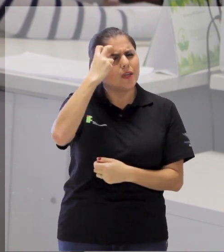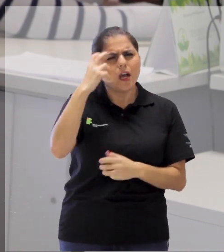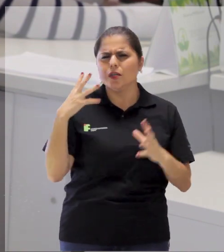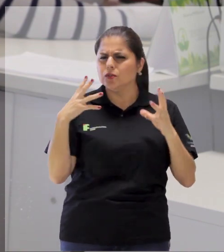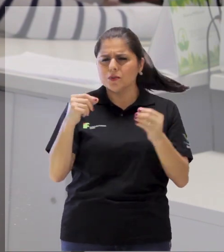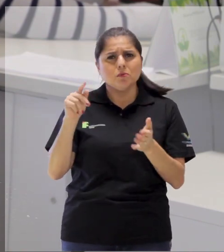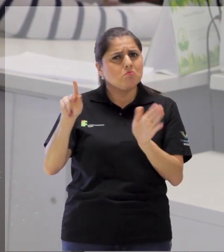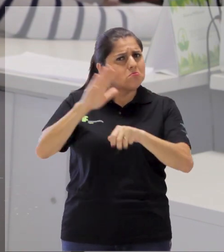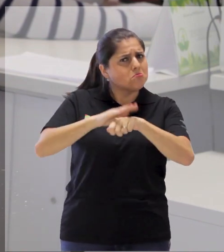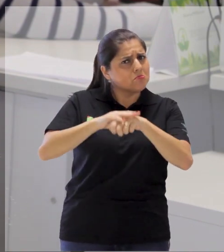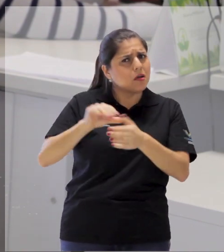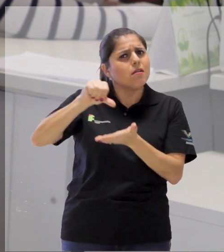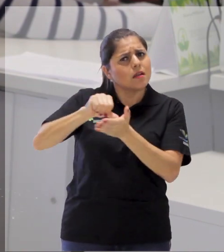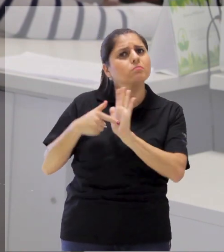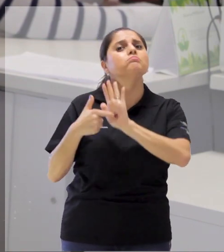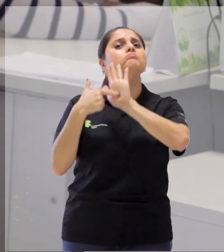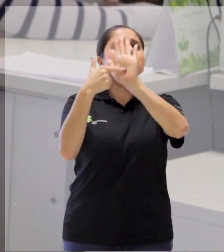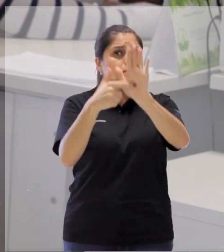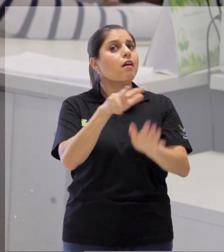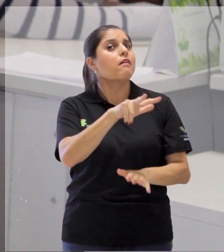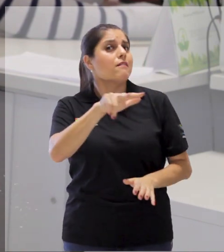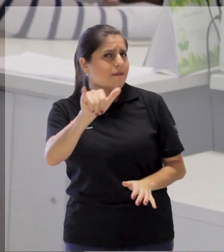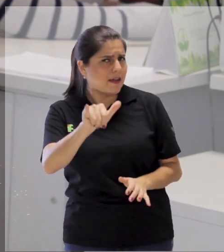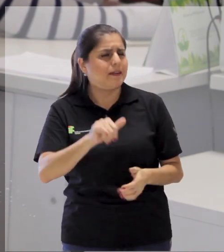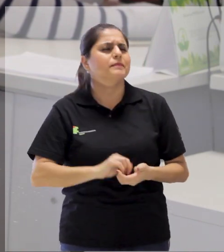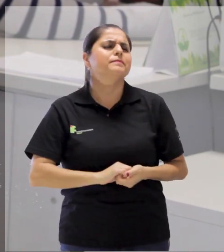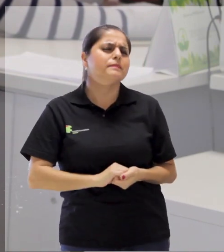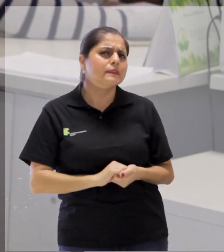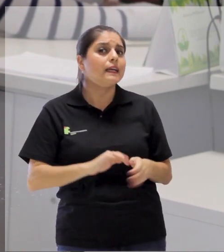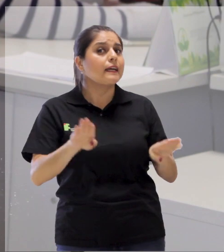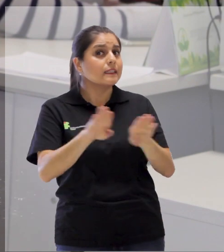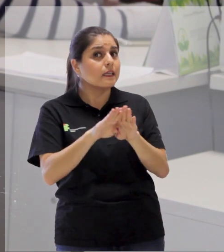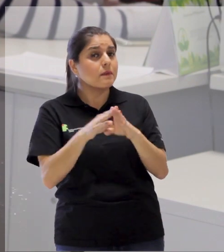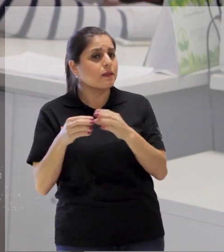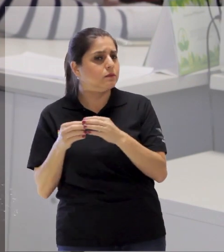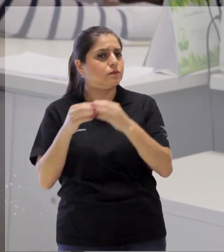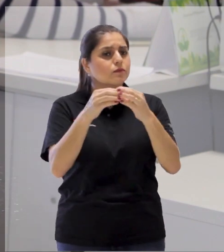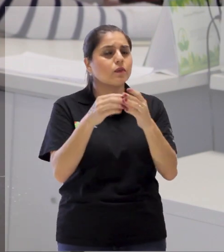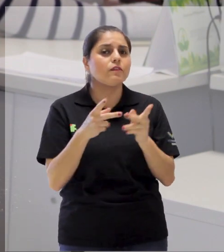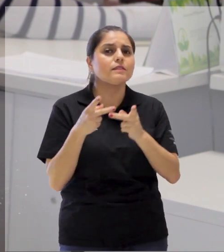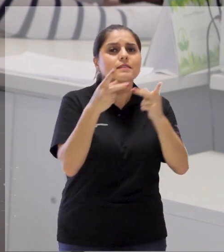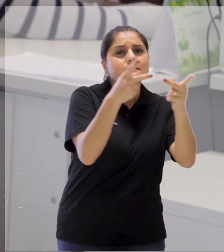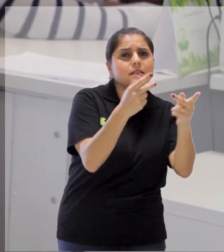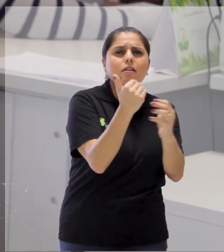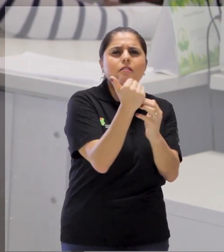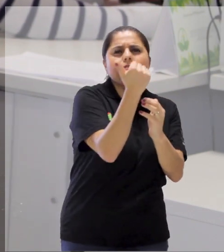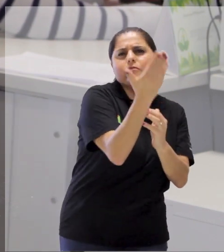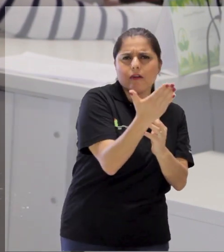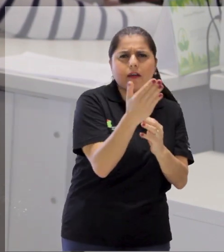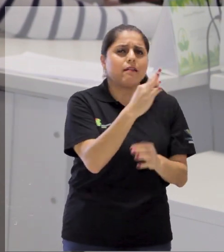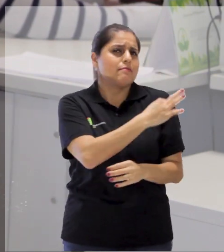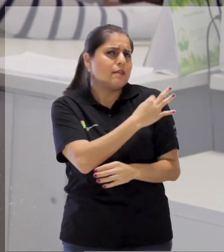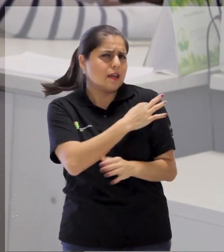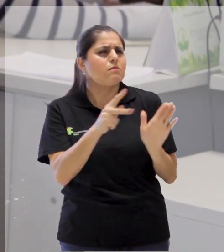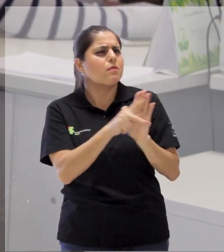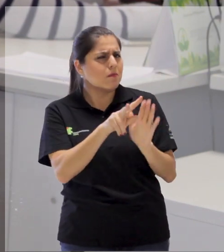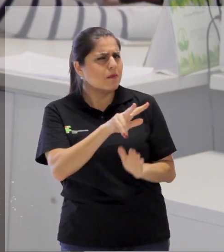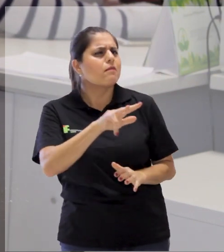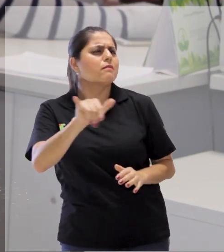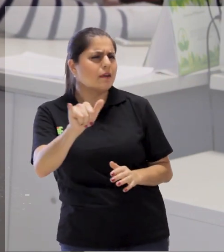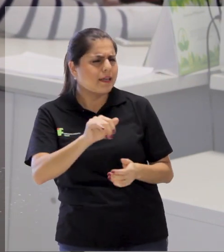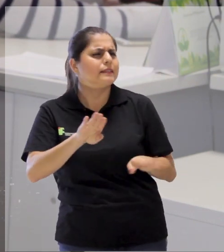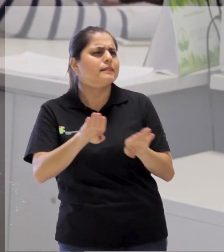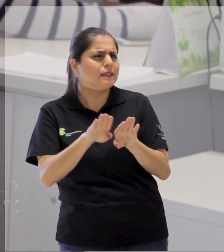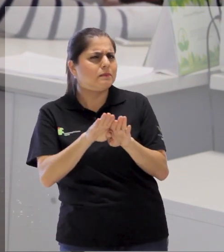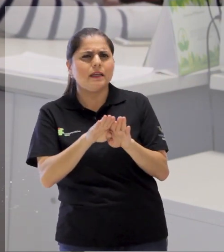produzidas pelos próprios CUP. Também estão previstas visitas técnicas e vai ser uma semana muito cheia,